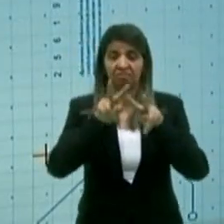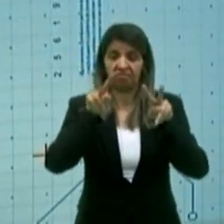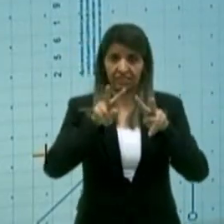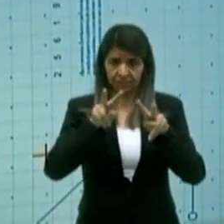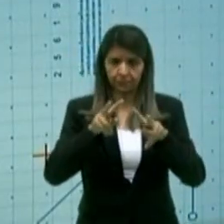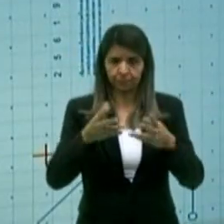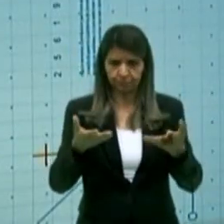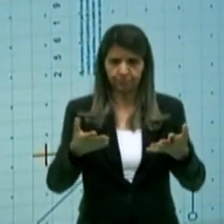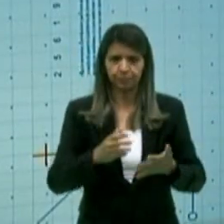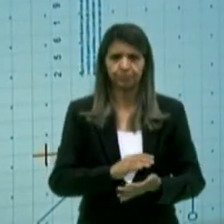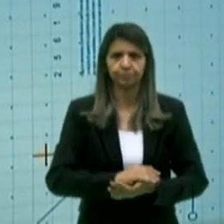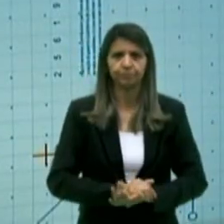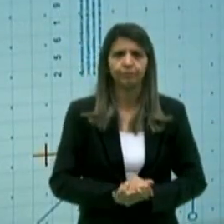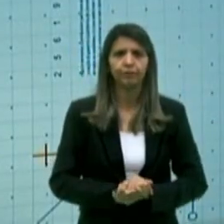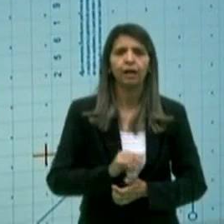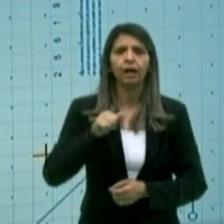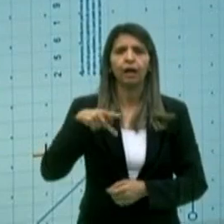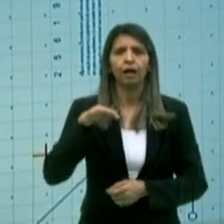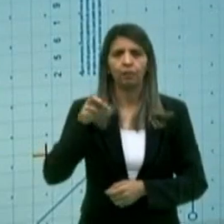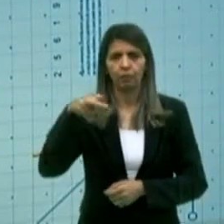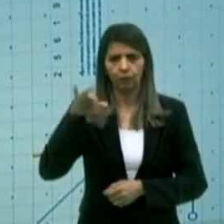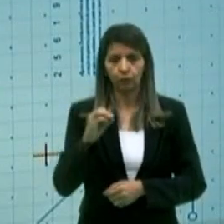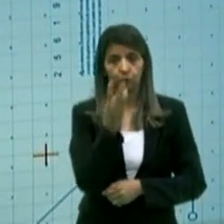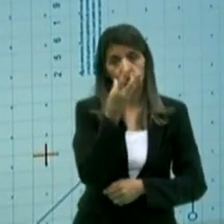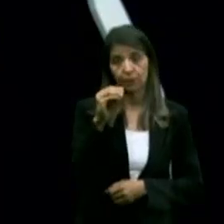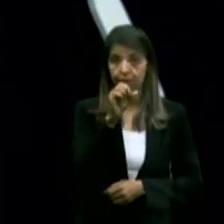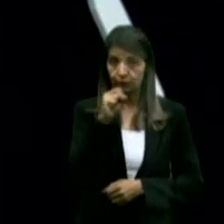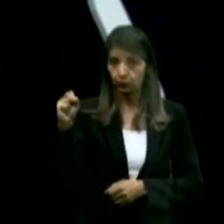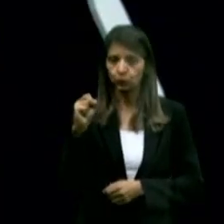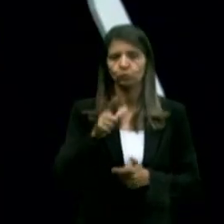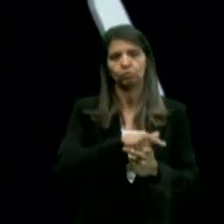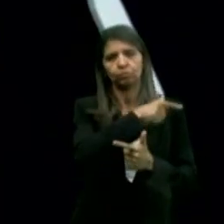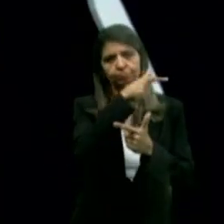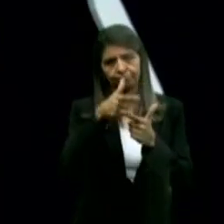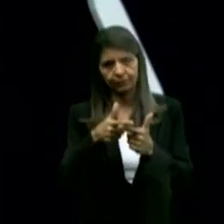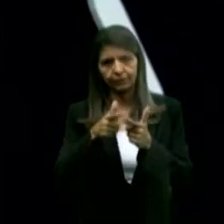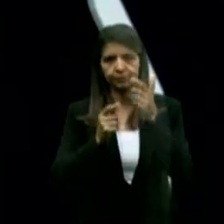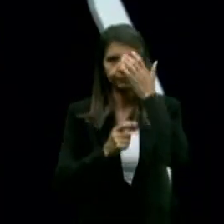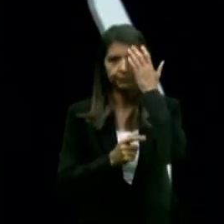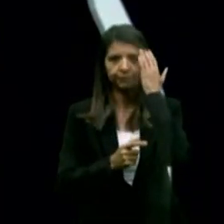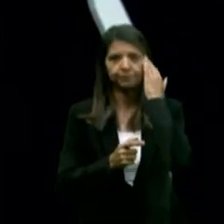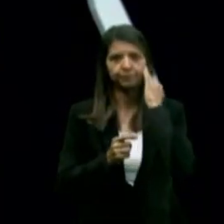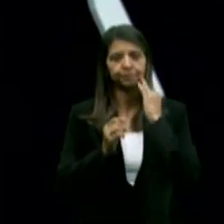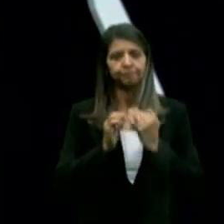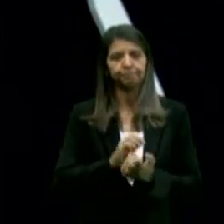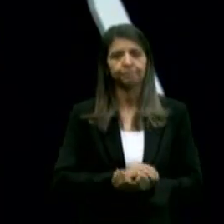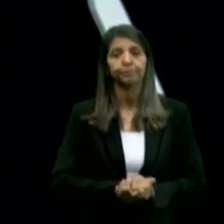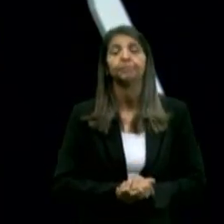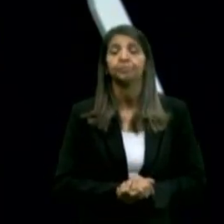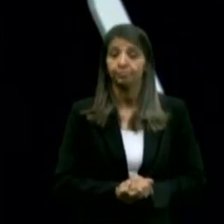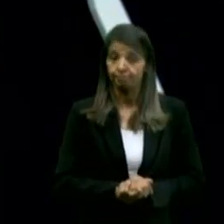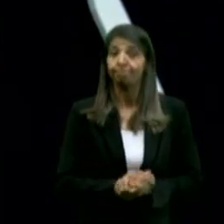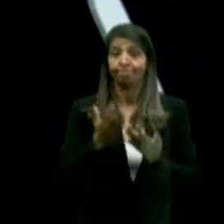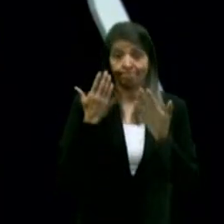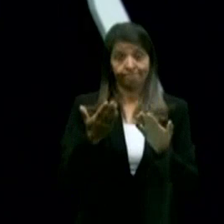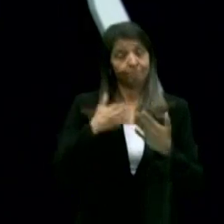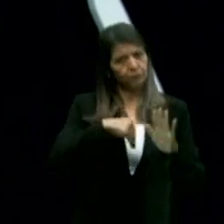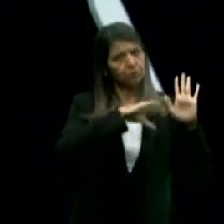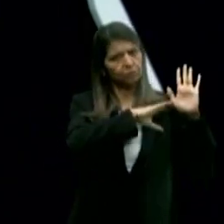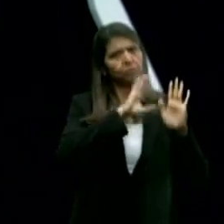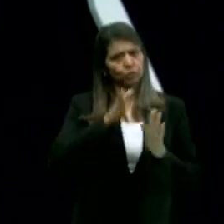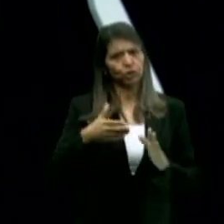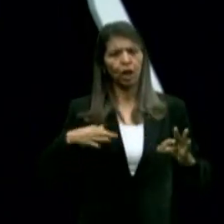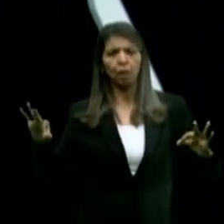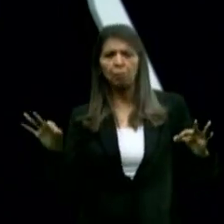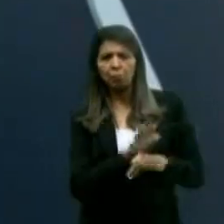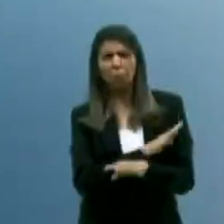Antônio Nascimento, 30 segundos para a tréplica. Candidato, eu tenho andado nos quatro cantos da Paraíba.